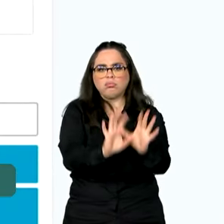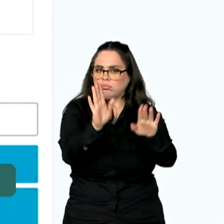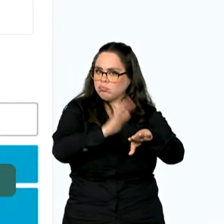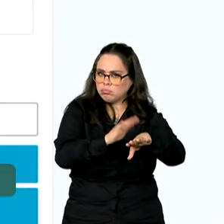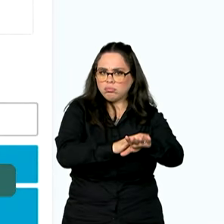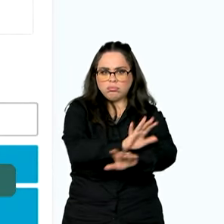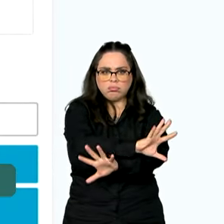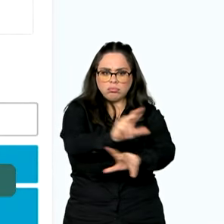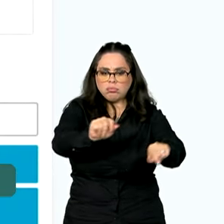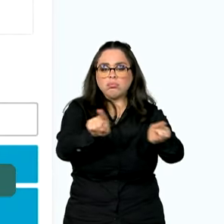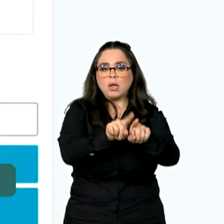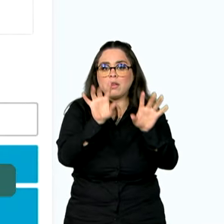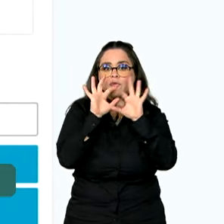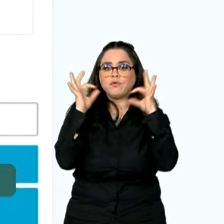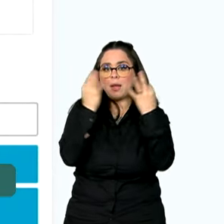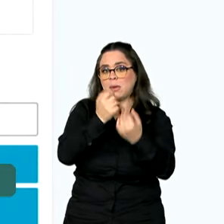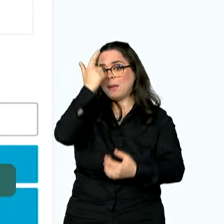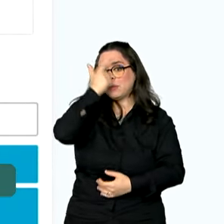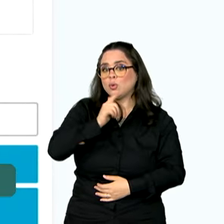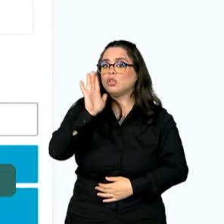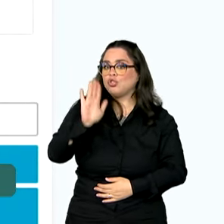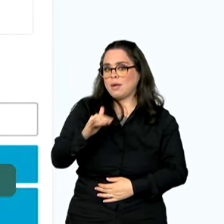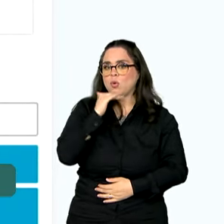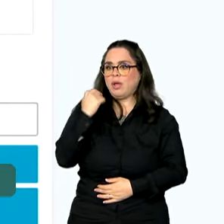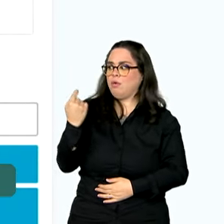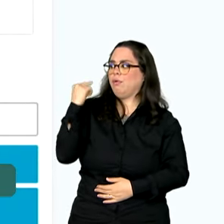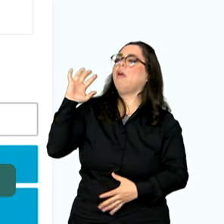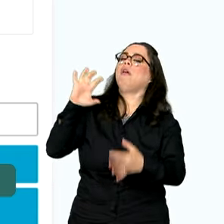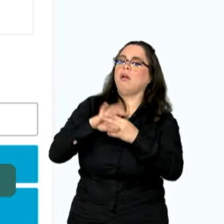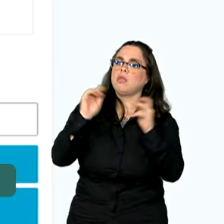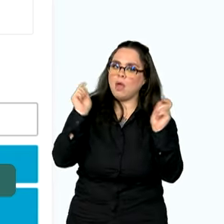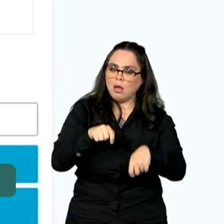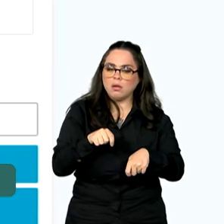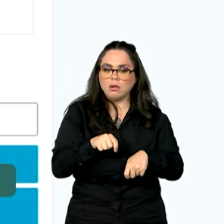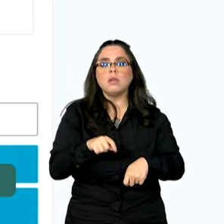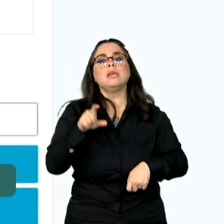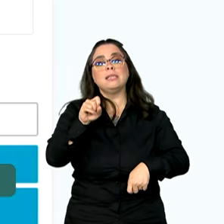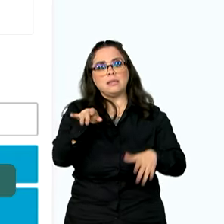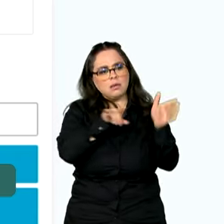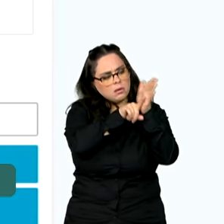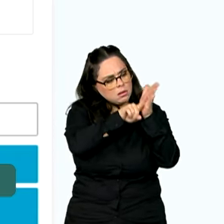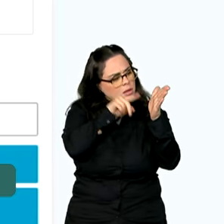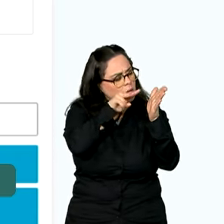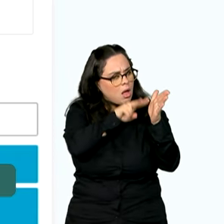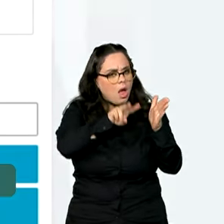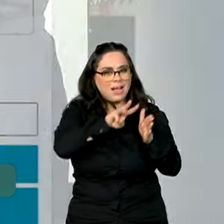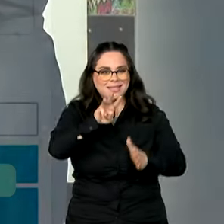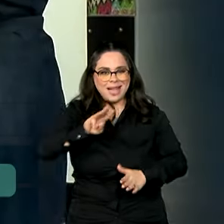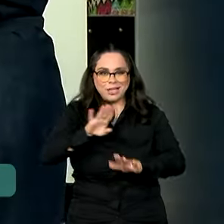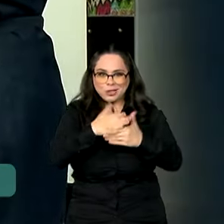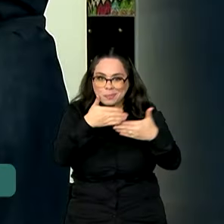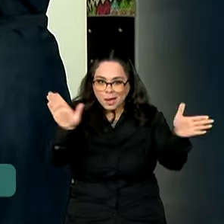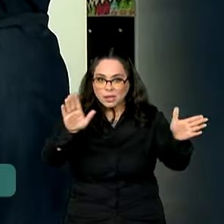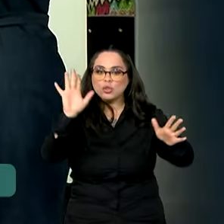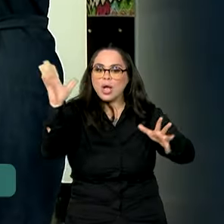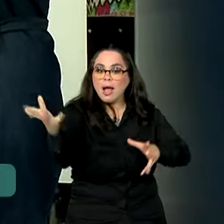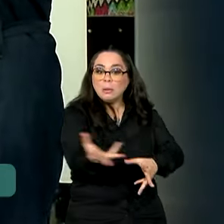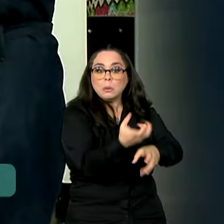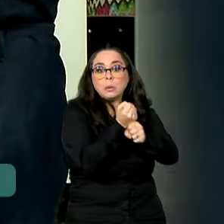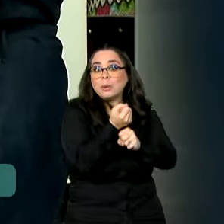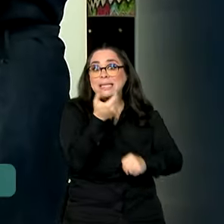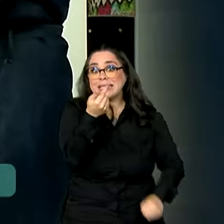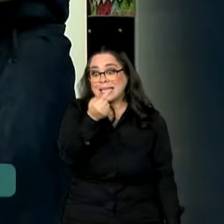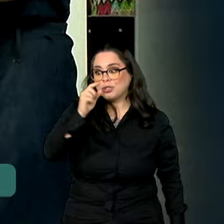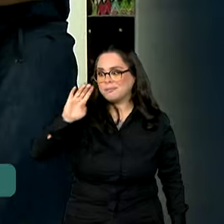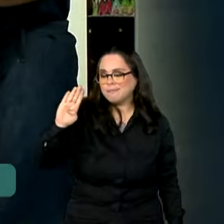inclusive, para familiares de pessoas que já faleceram. Desde que a consulta foi disponibilizada, foram resgatados R